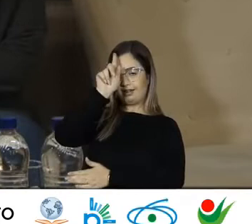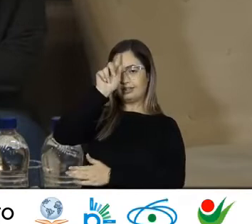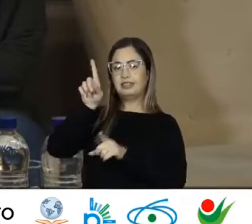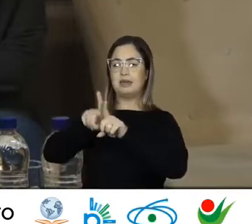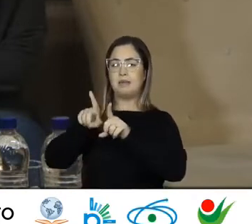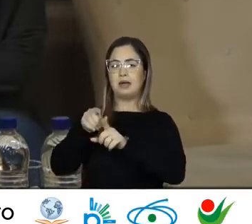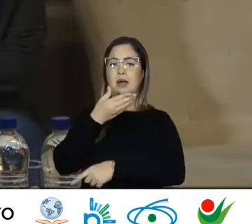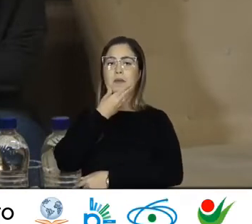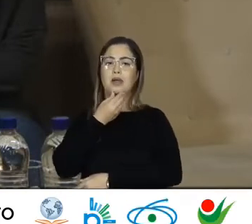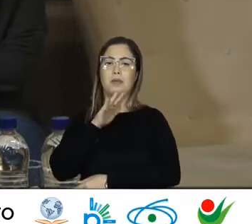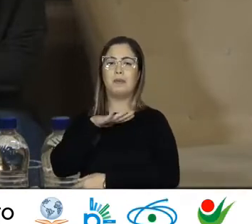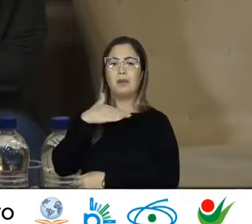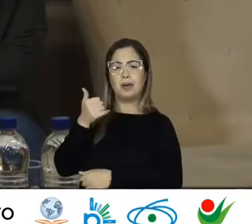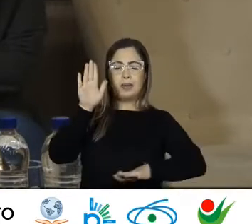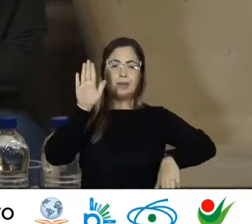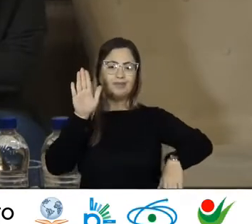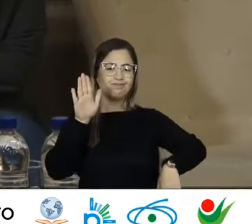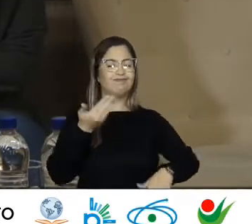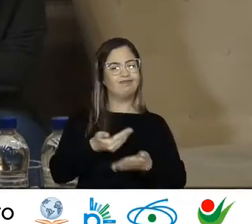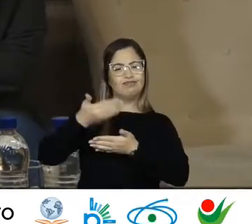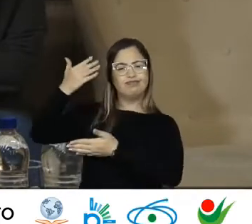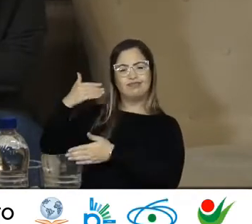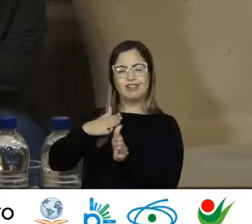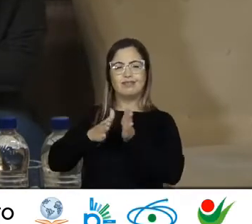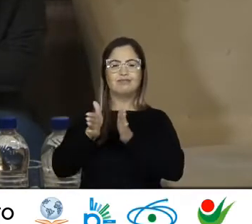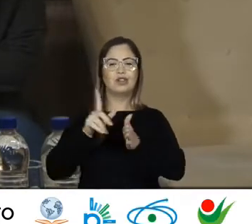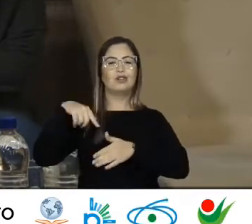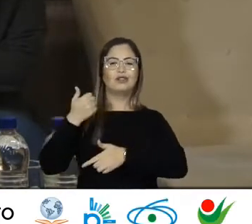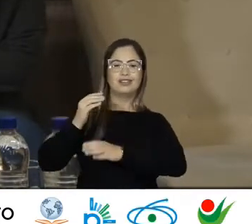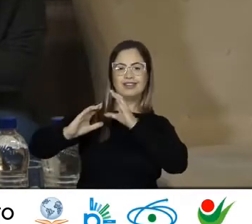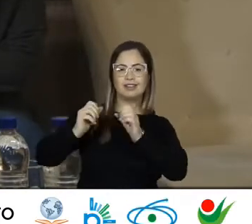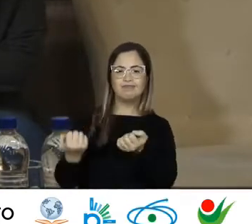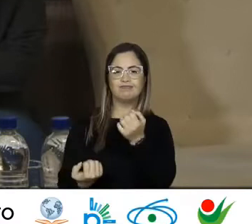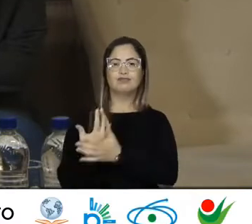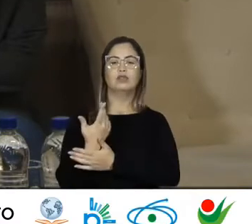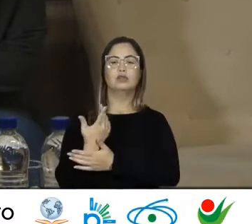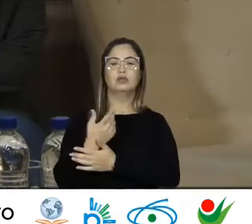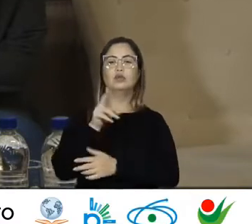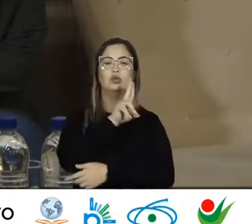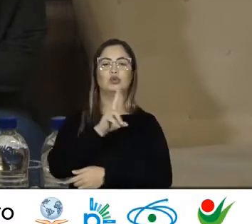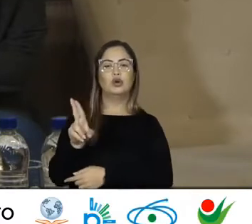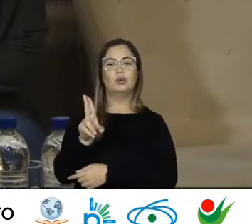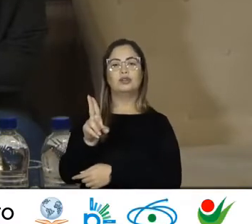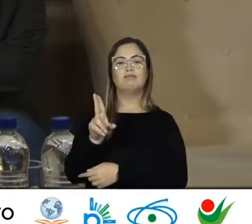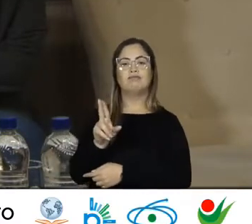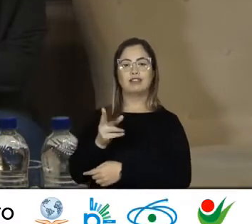Que morreu na praia Todo mundo se lembra Daquela época lá E fizemos uma canção Que é o título Que leva o título De Uma Chance